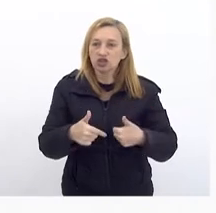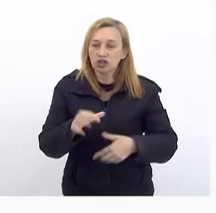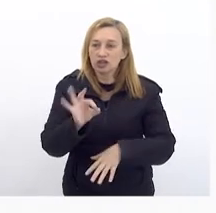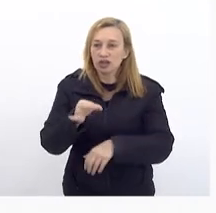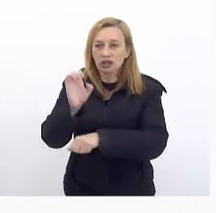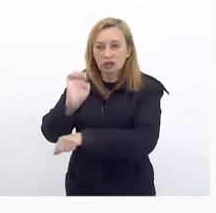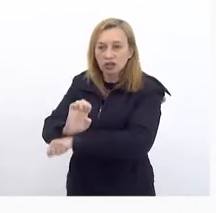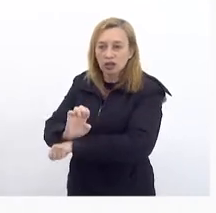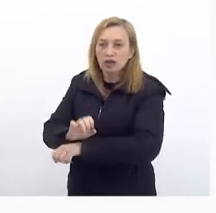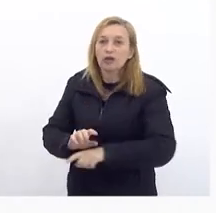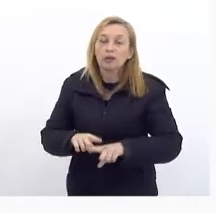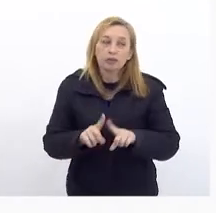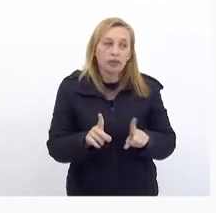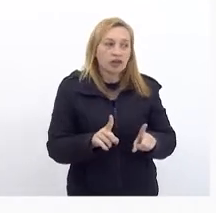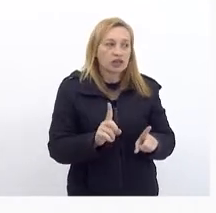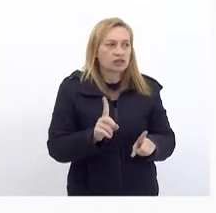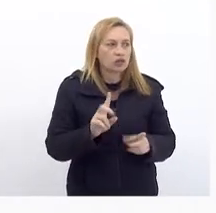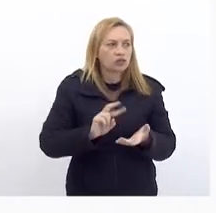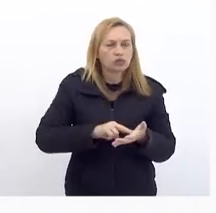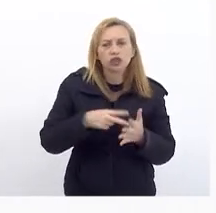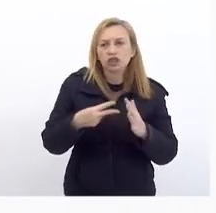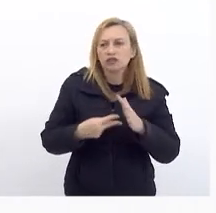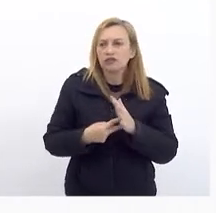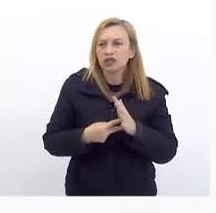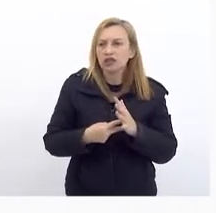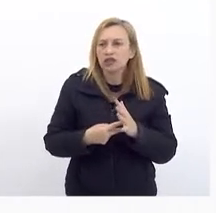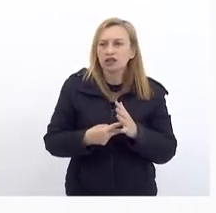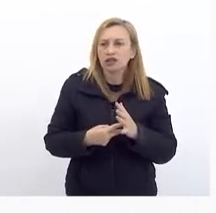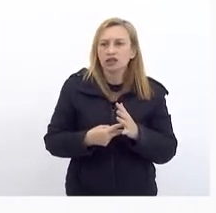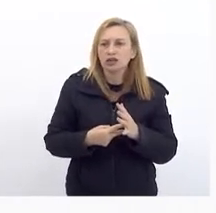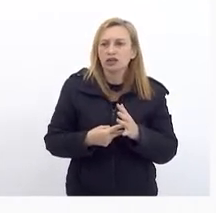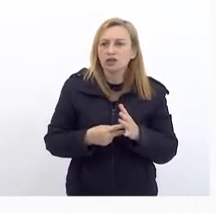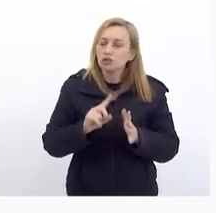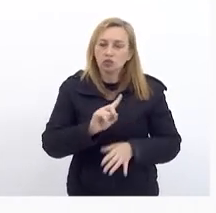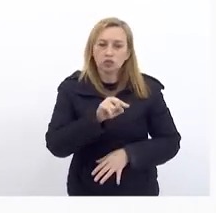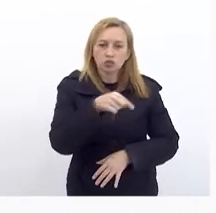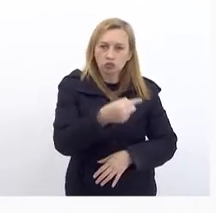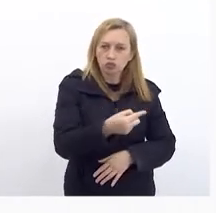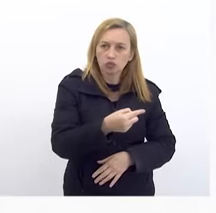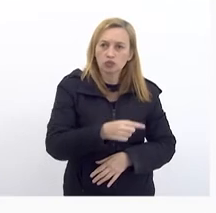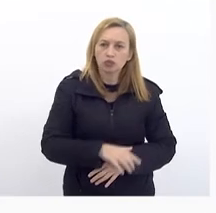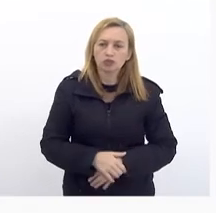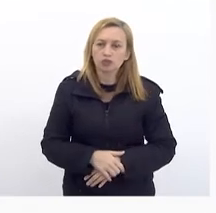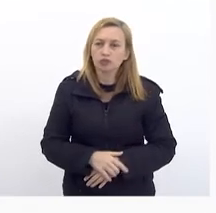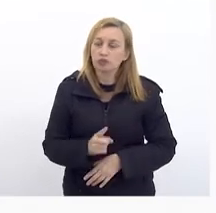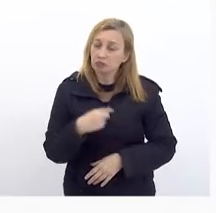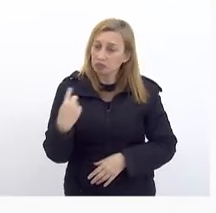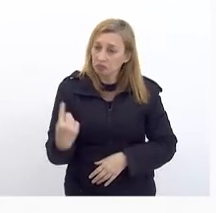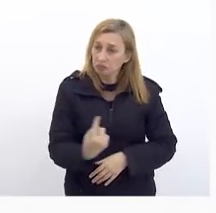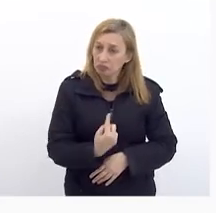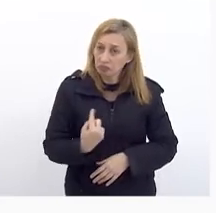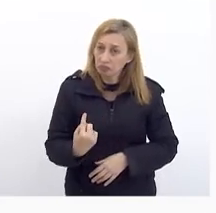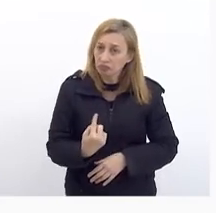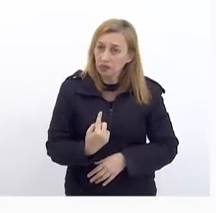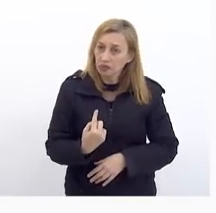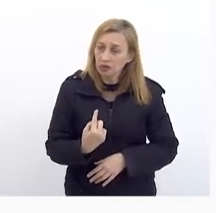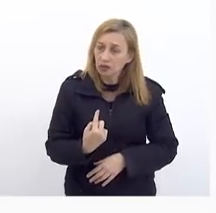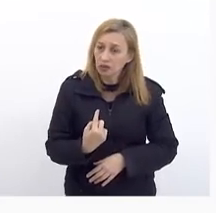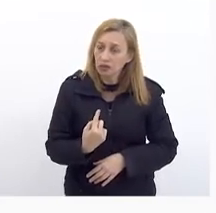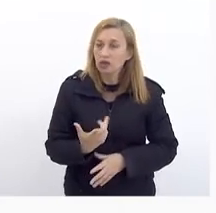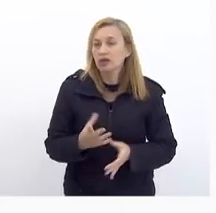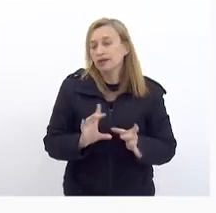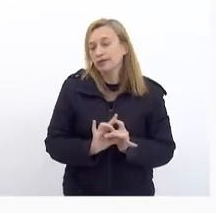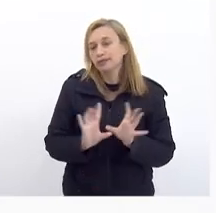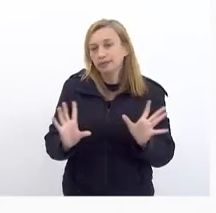Estado Agora Isso não Significa Por outro lado Que nós Estaremos Que será